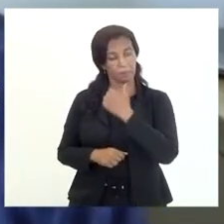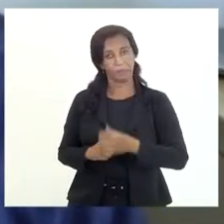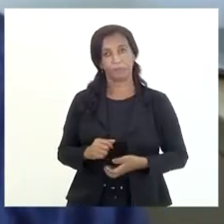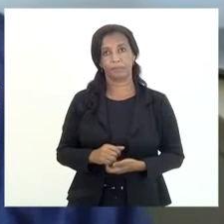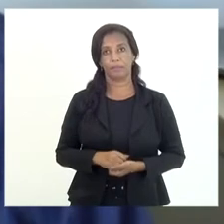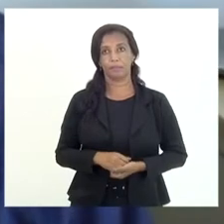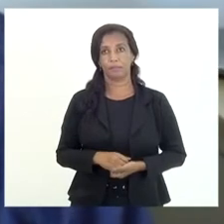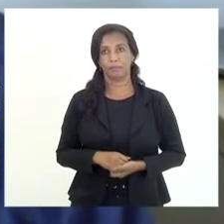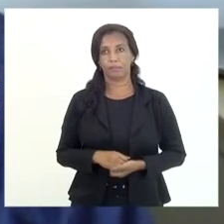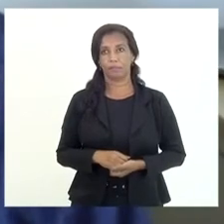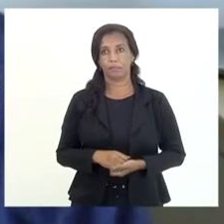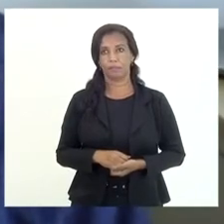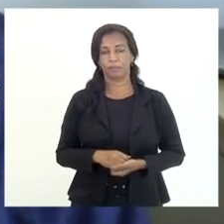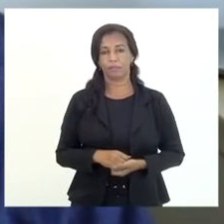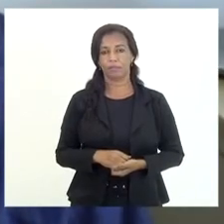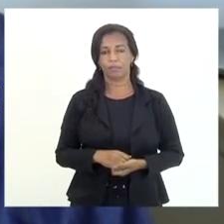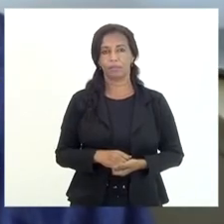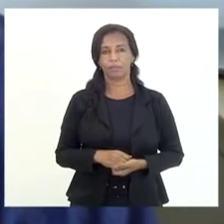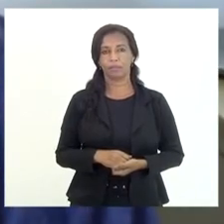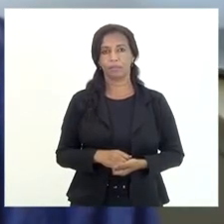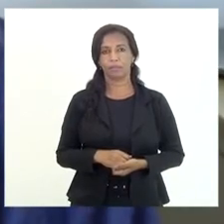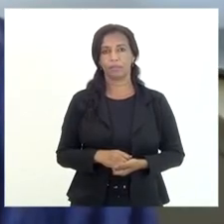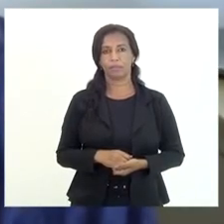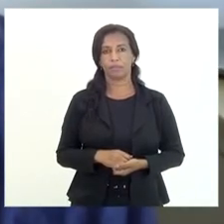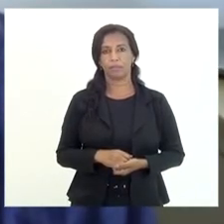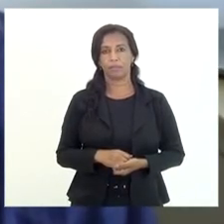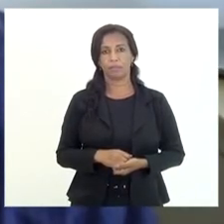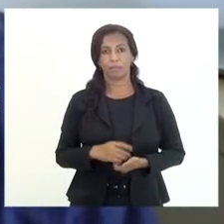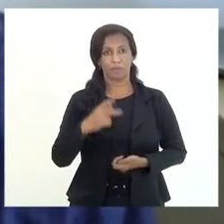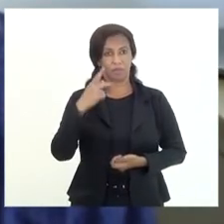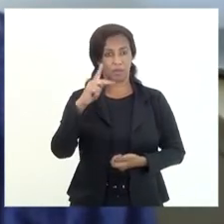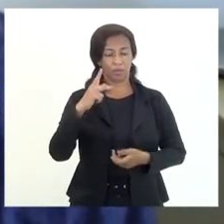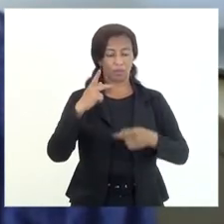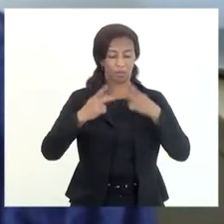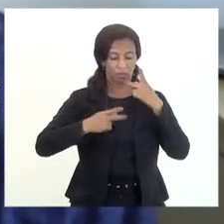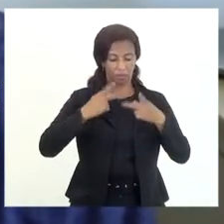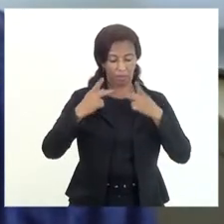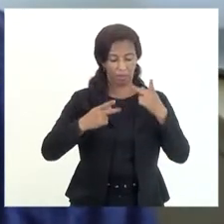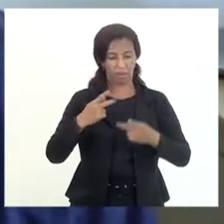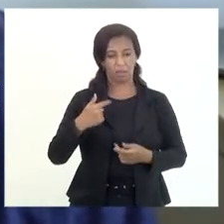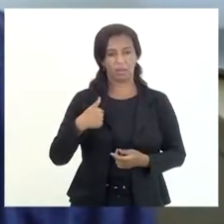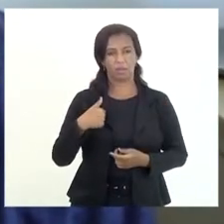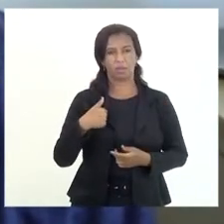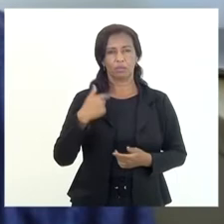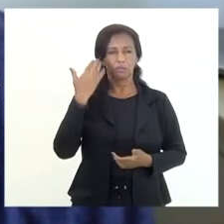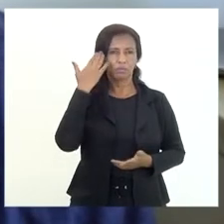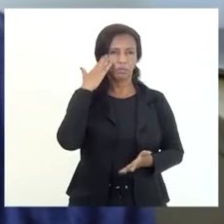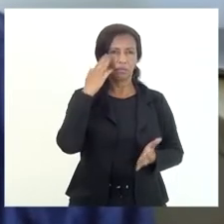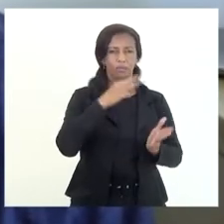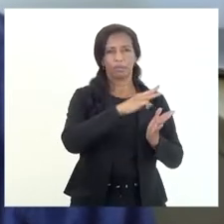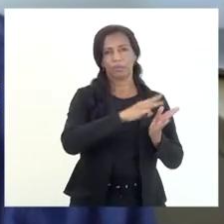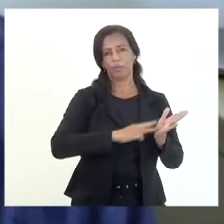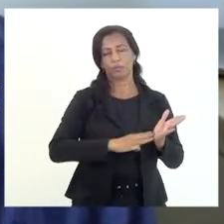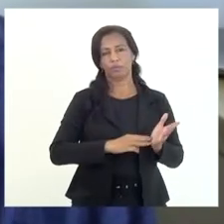em cima que o doutor falou eu considero a metodologia